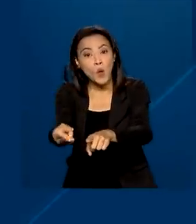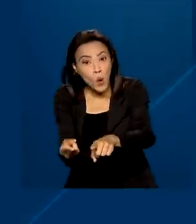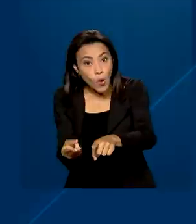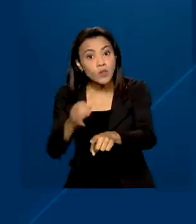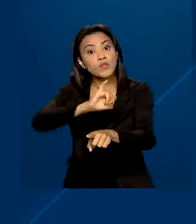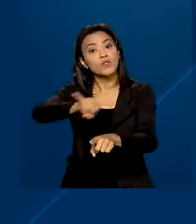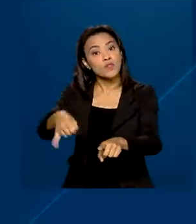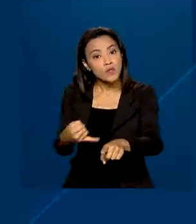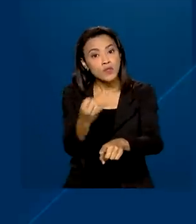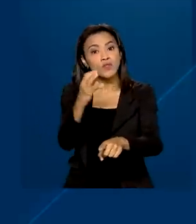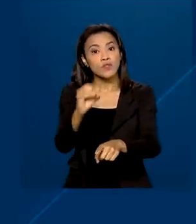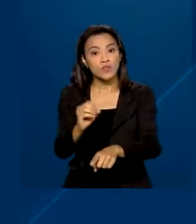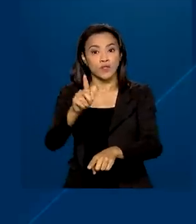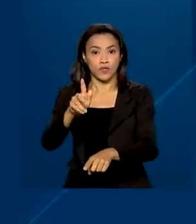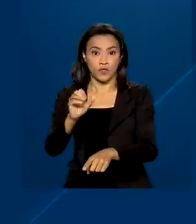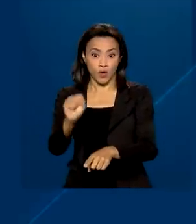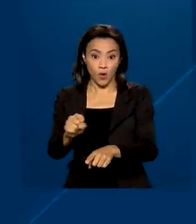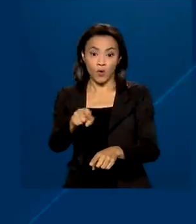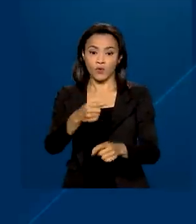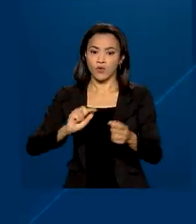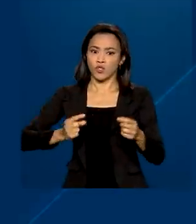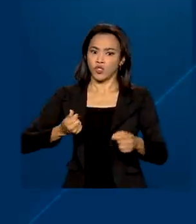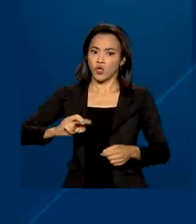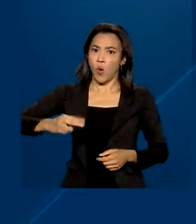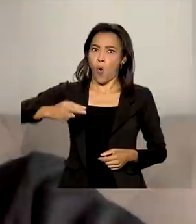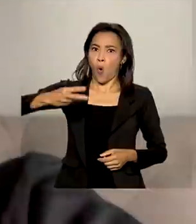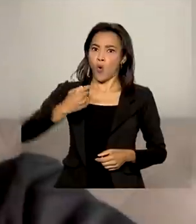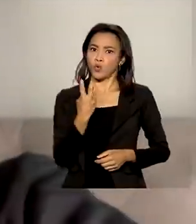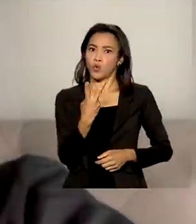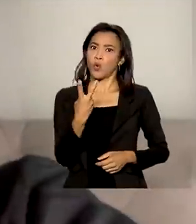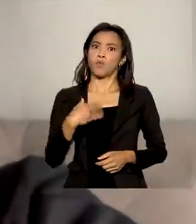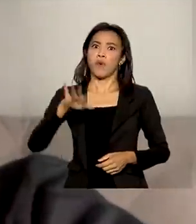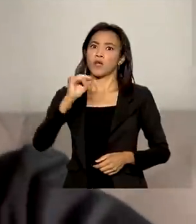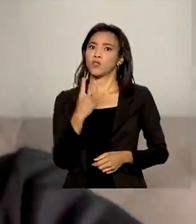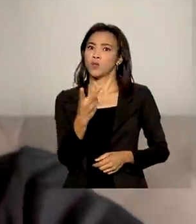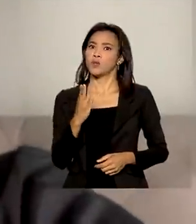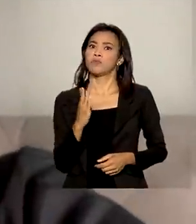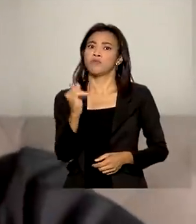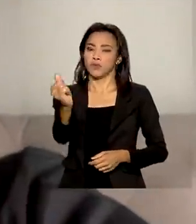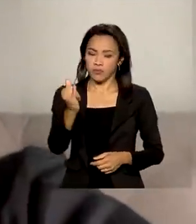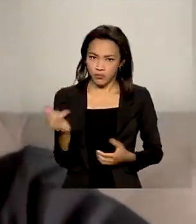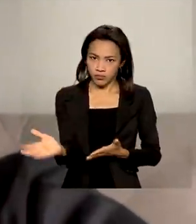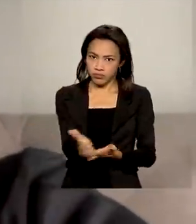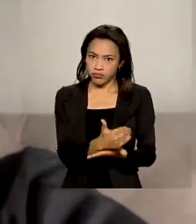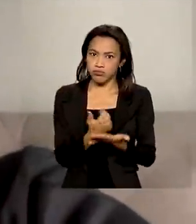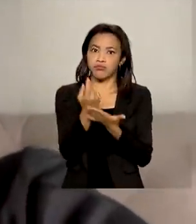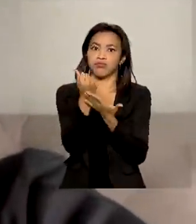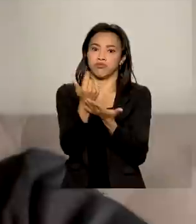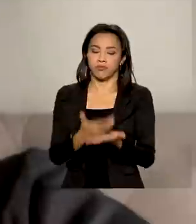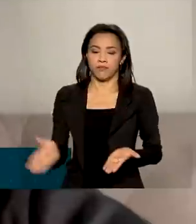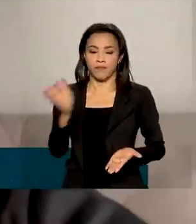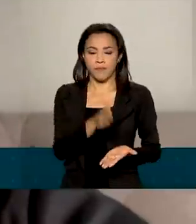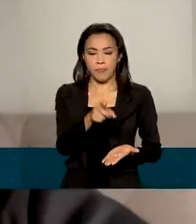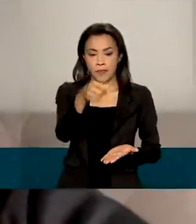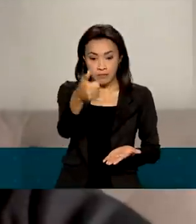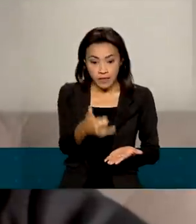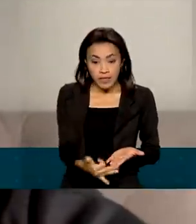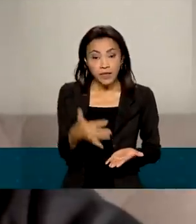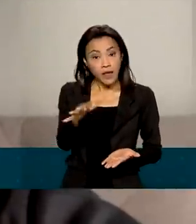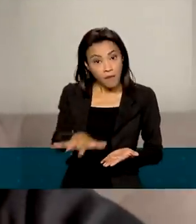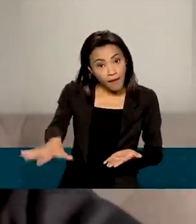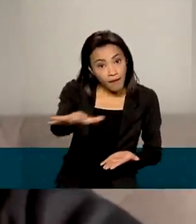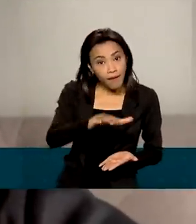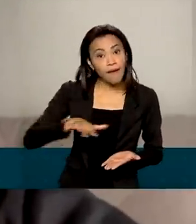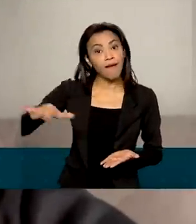faturamento de mais de 2 bilhões de dólares em receita. É uma vertical da economia que não